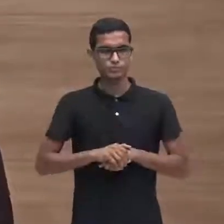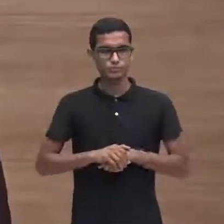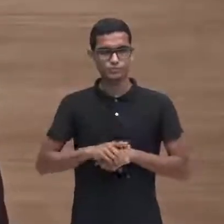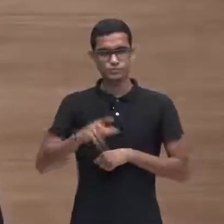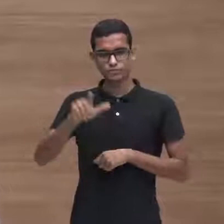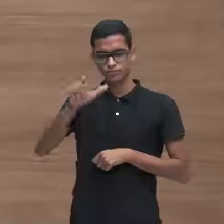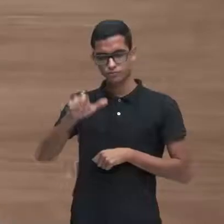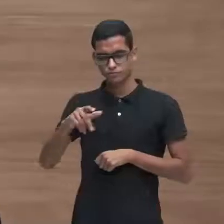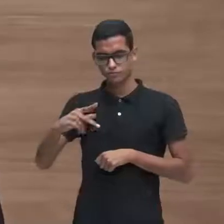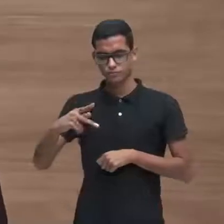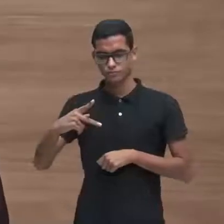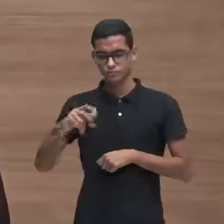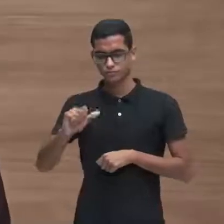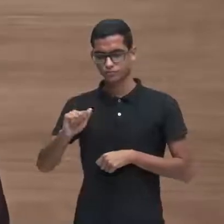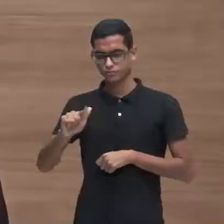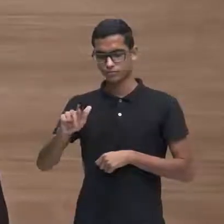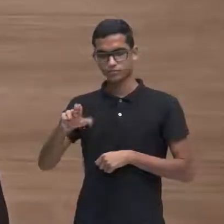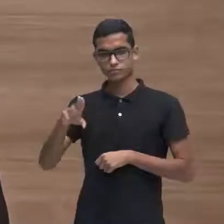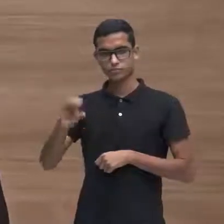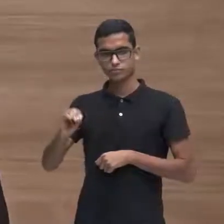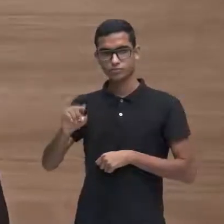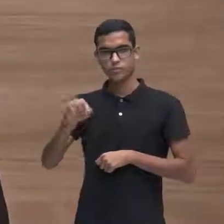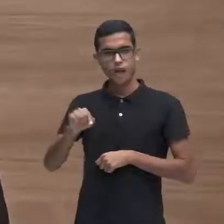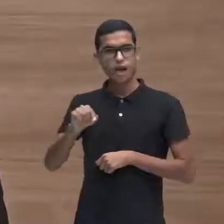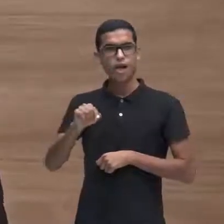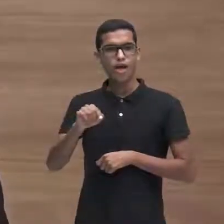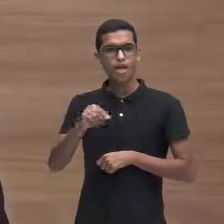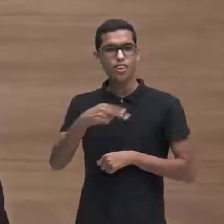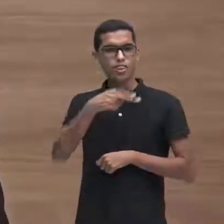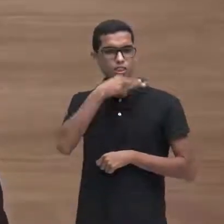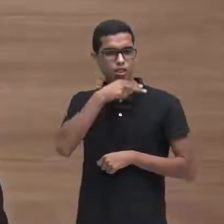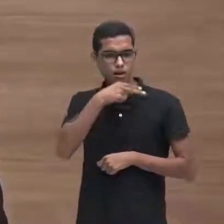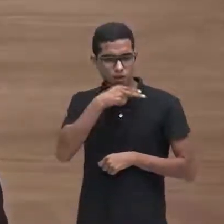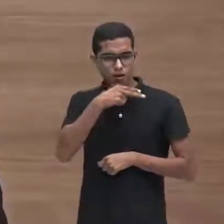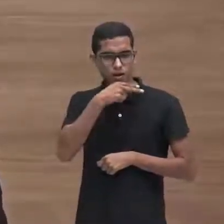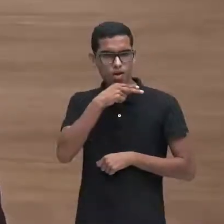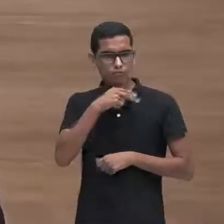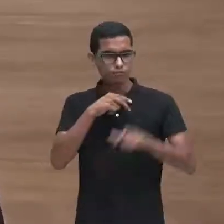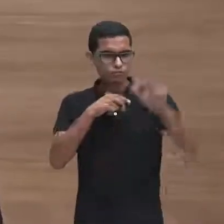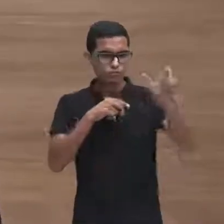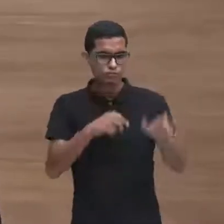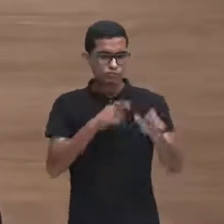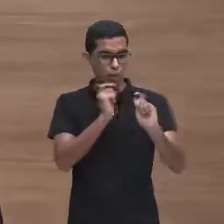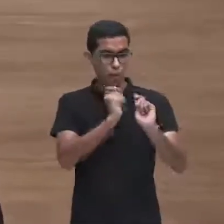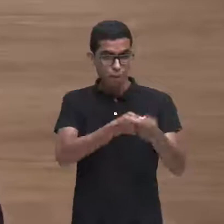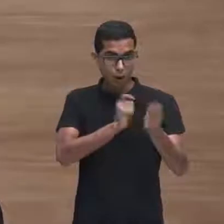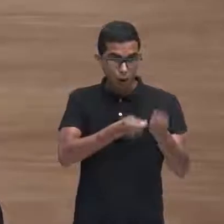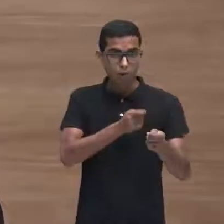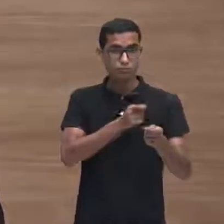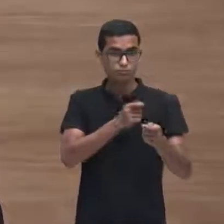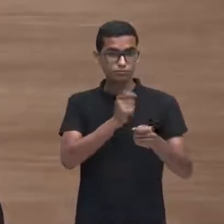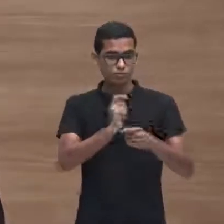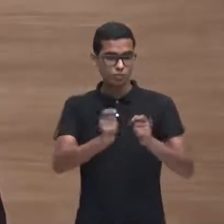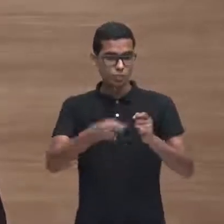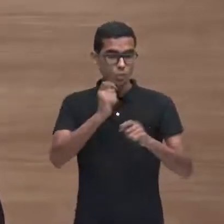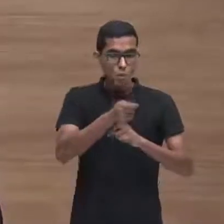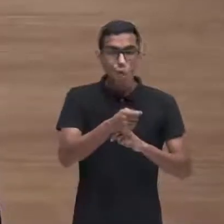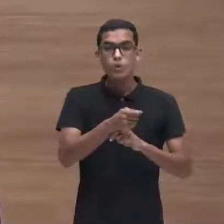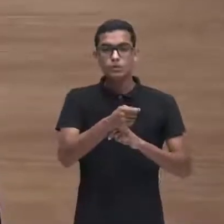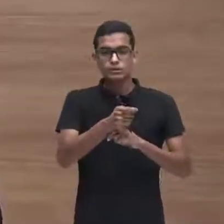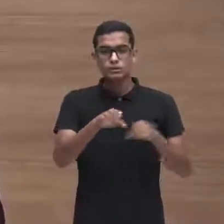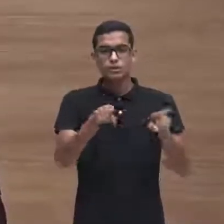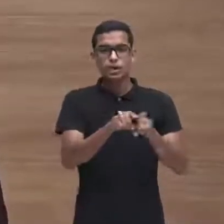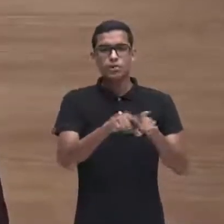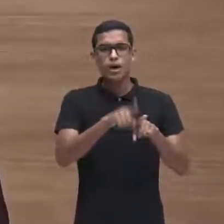ele é neto de um pescador e ele é bisneto